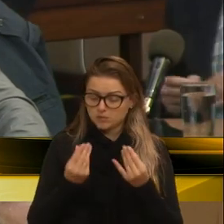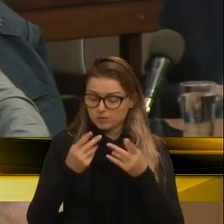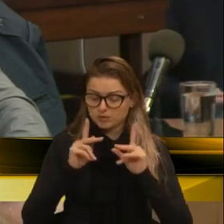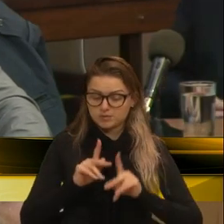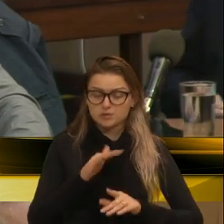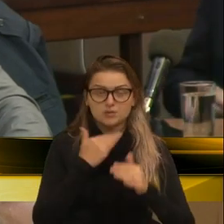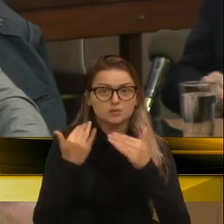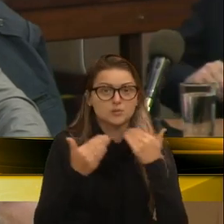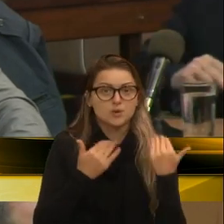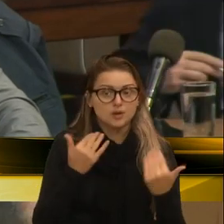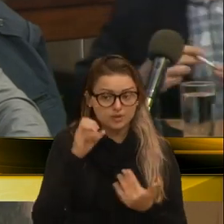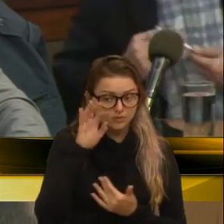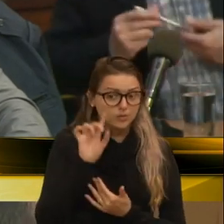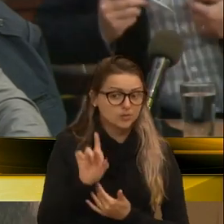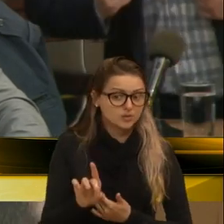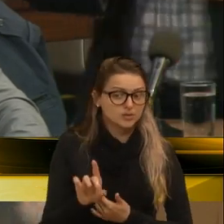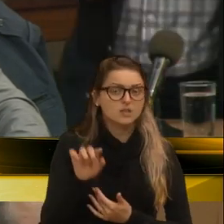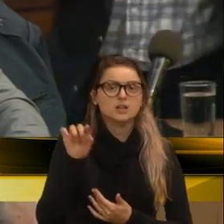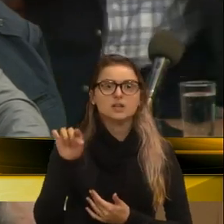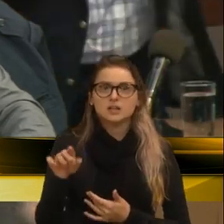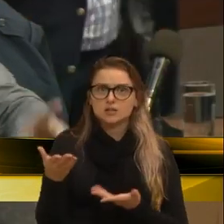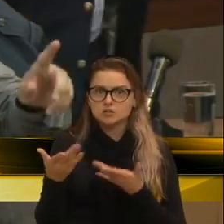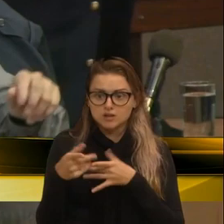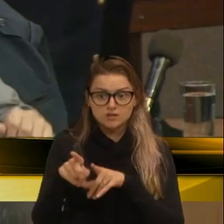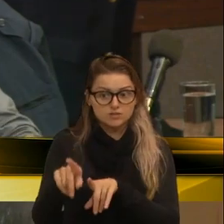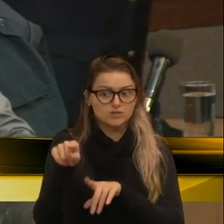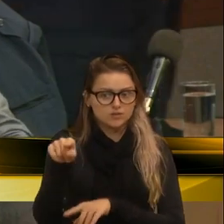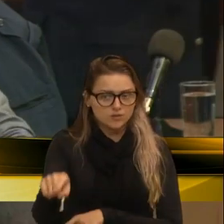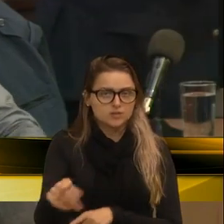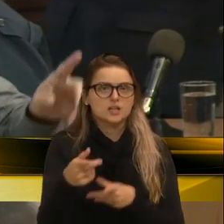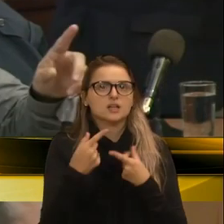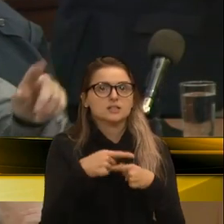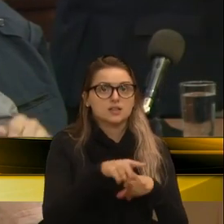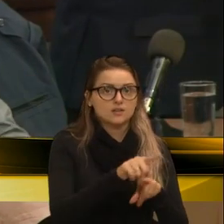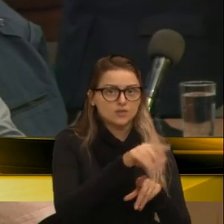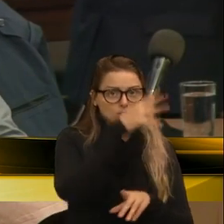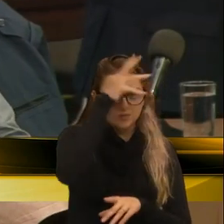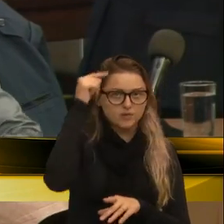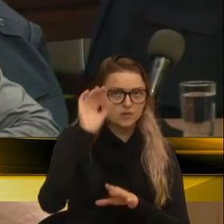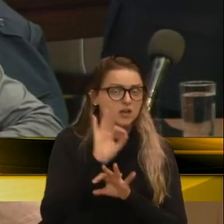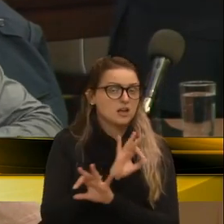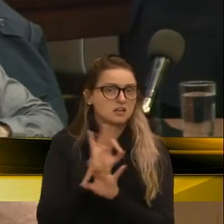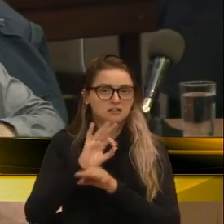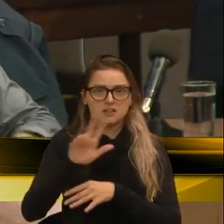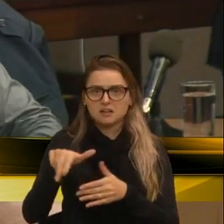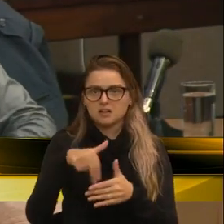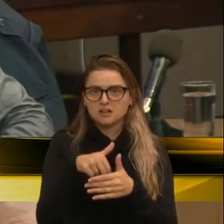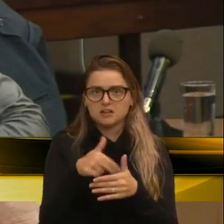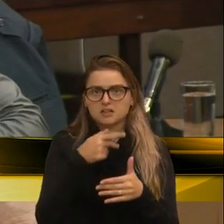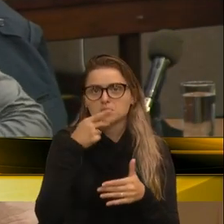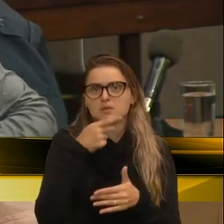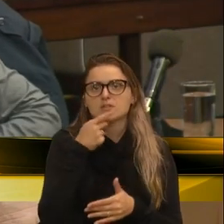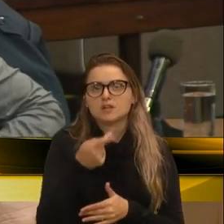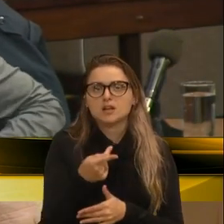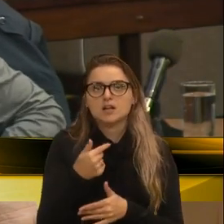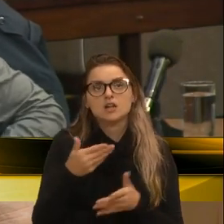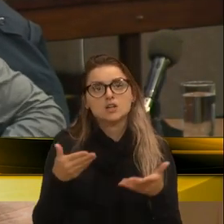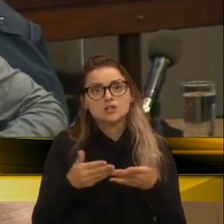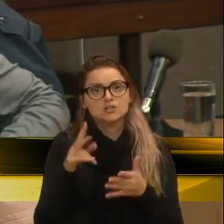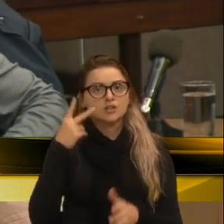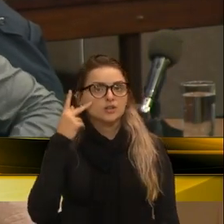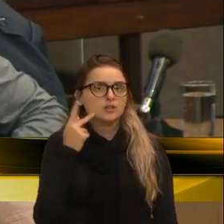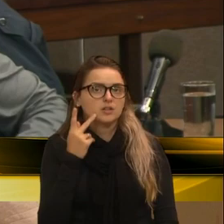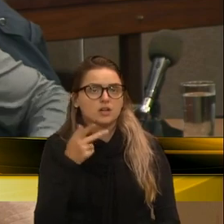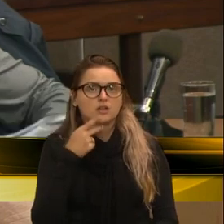Fiusa. E eu não vi em nenhum momento, eu já desafiei o senhor, desafiei a administração e ninguém sobe na tribuna para falar. Aqui, já que o vereador Renato